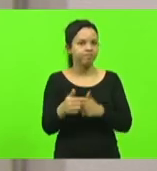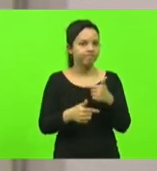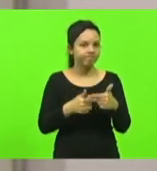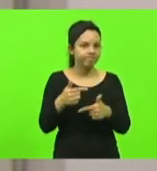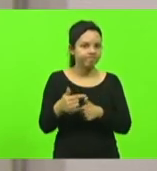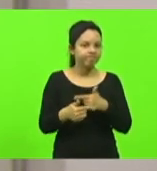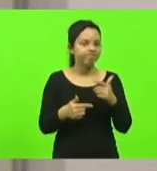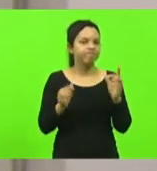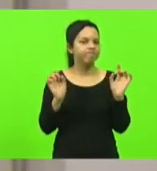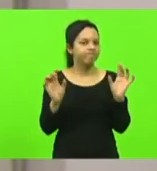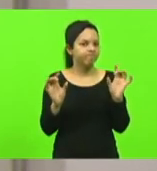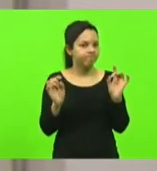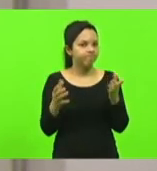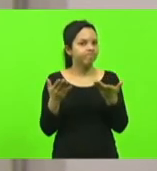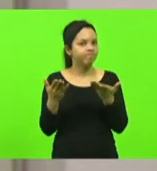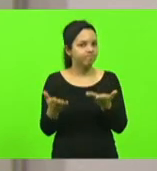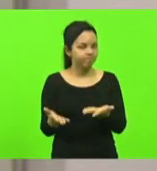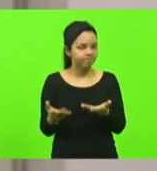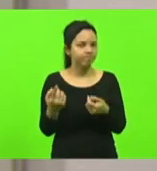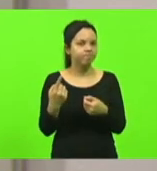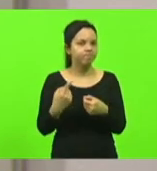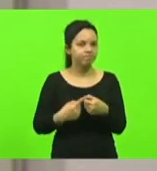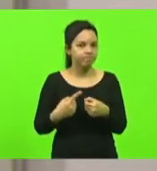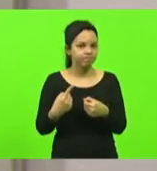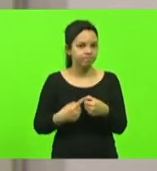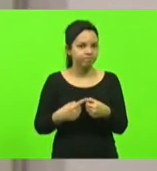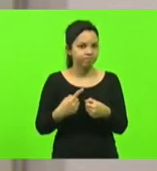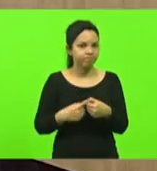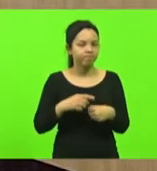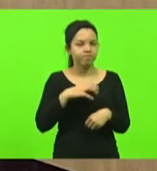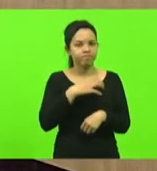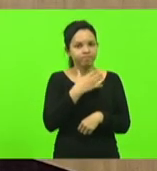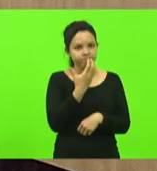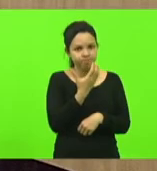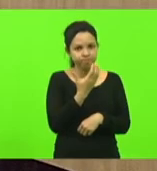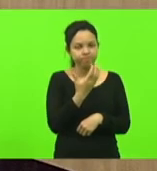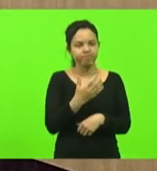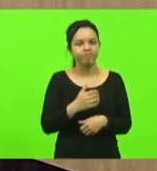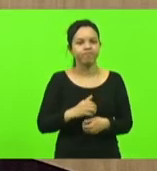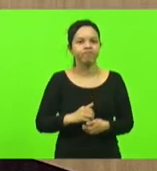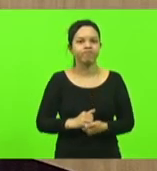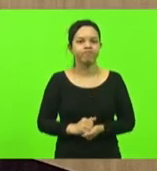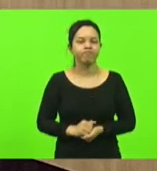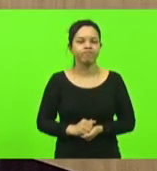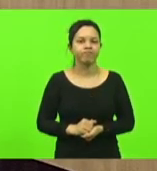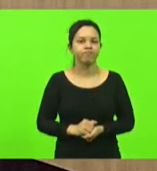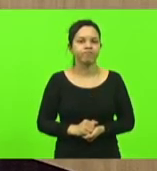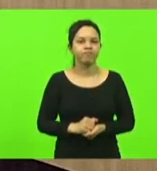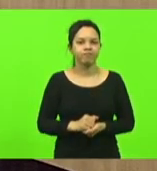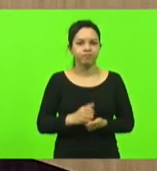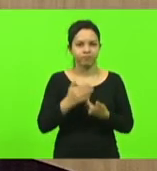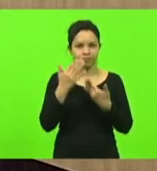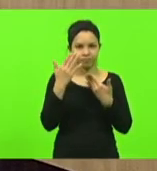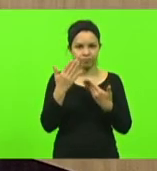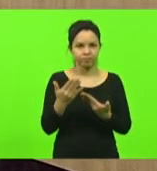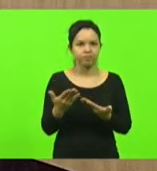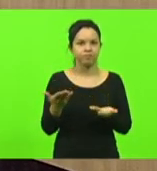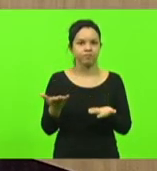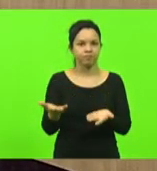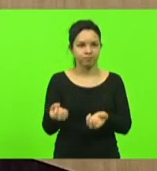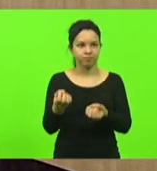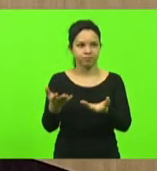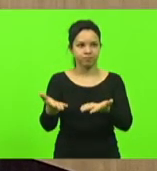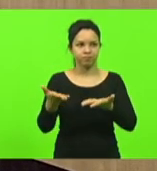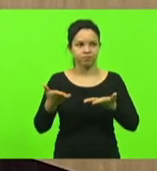município de Fraiburgo e que nos honra muito aqui com a sua presença. Seja bem-vindo também,